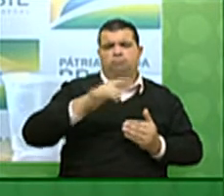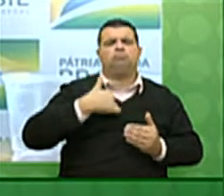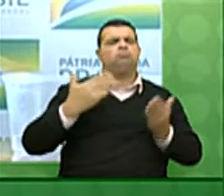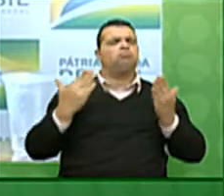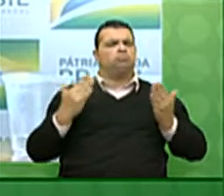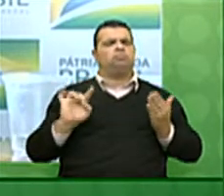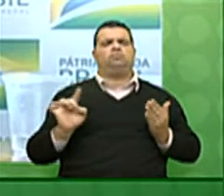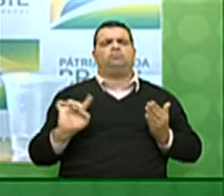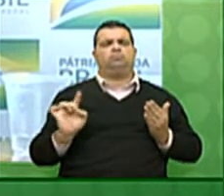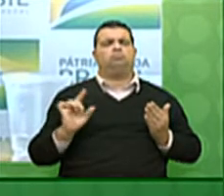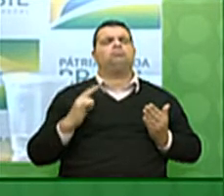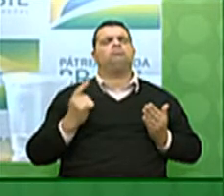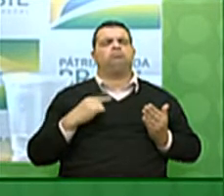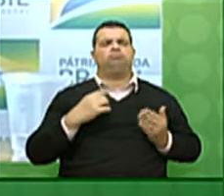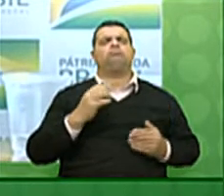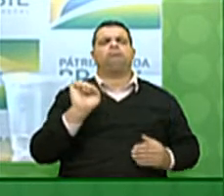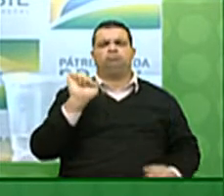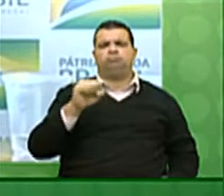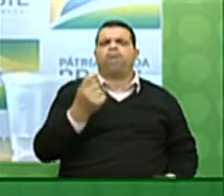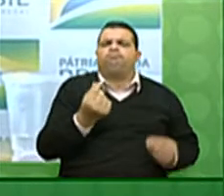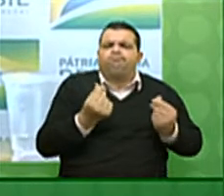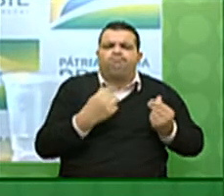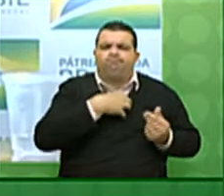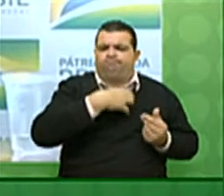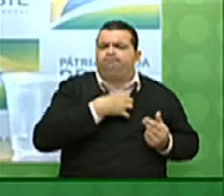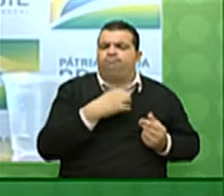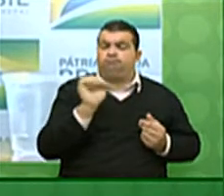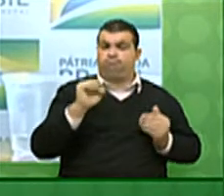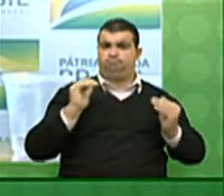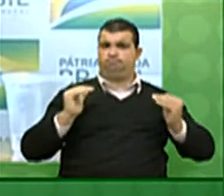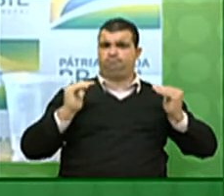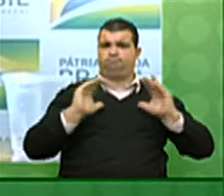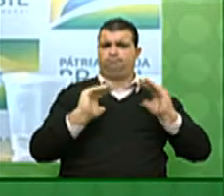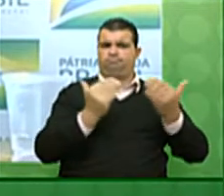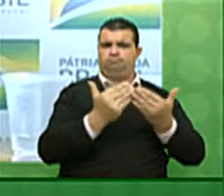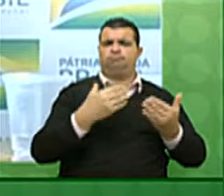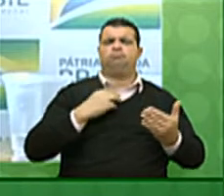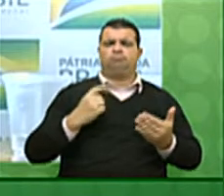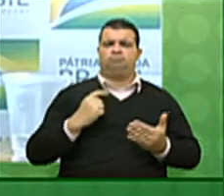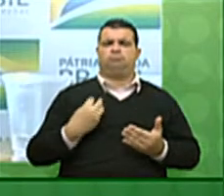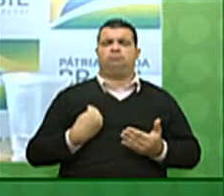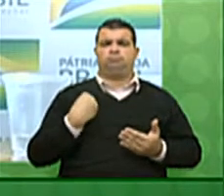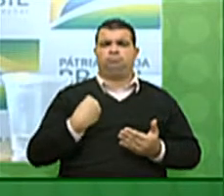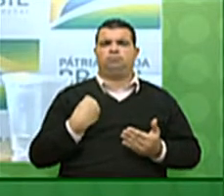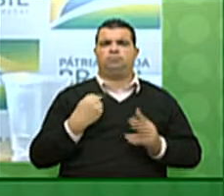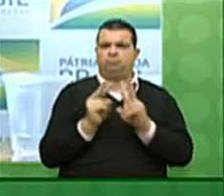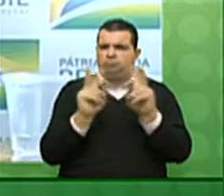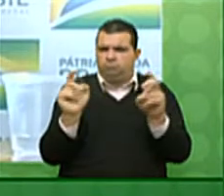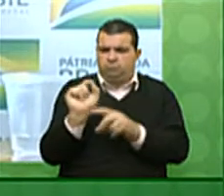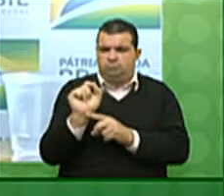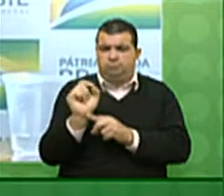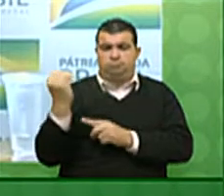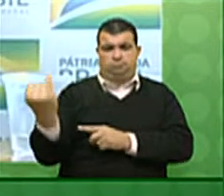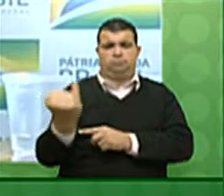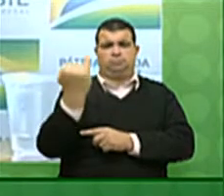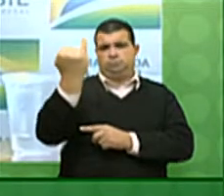de que há um sentimento dominante no Parlamento sobre a importância da